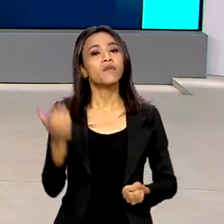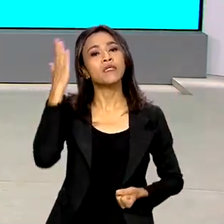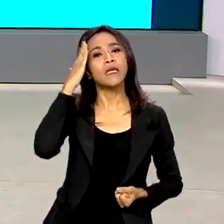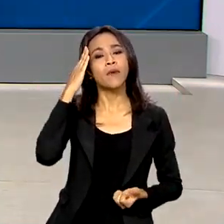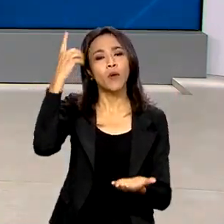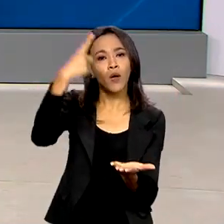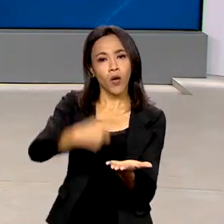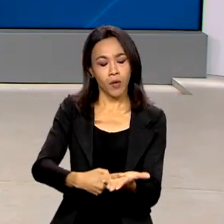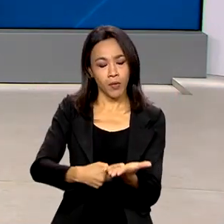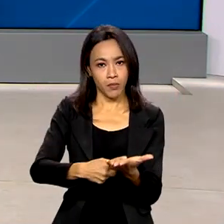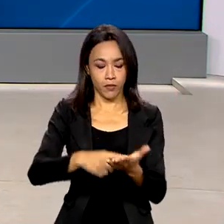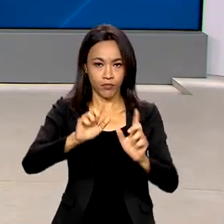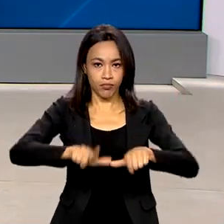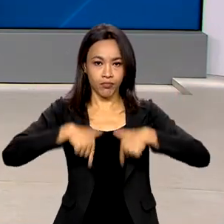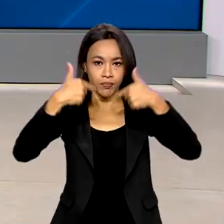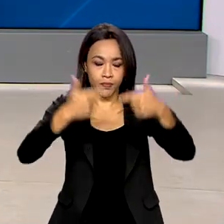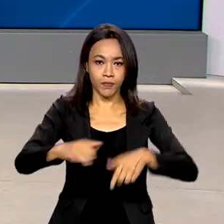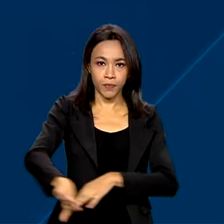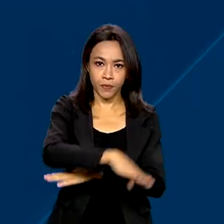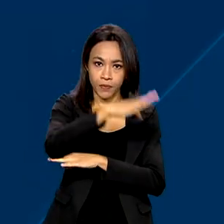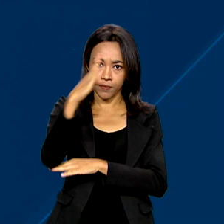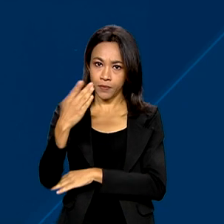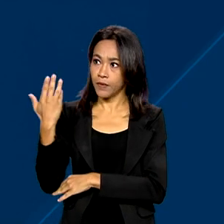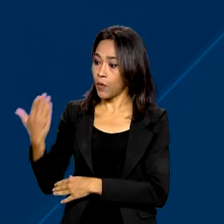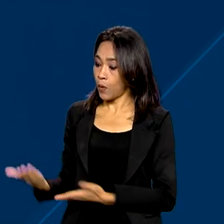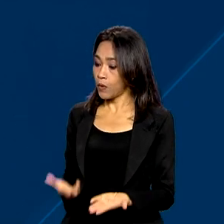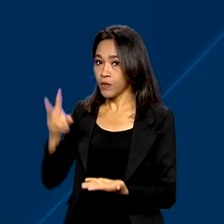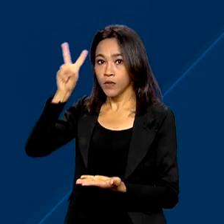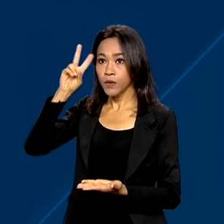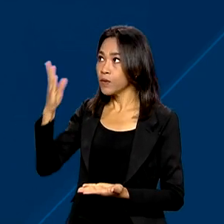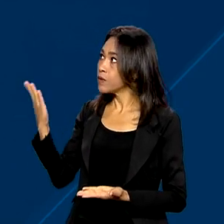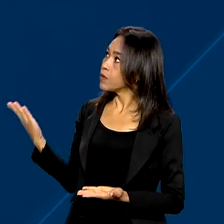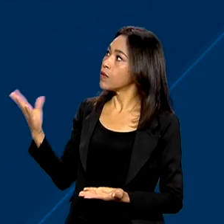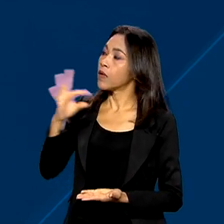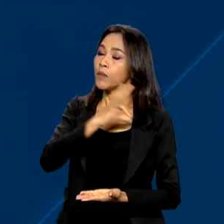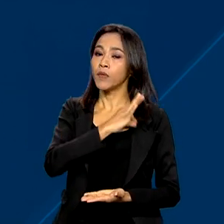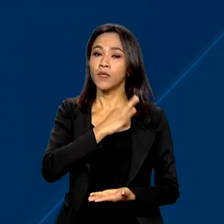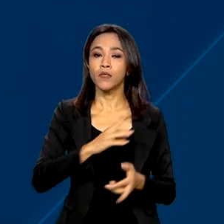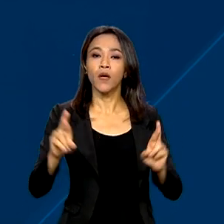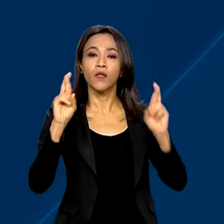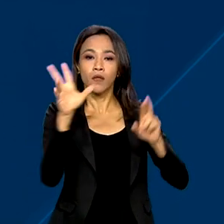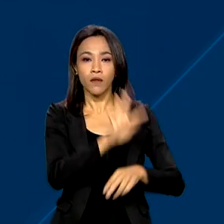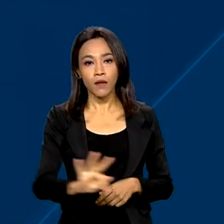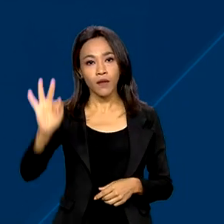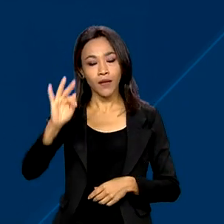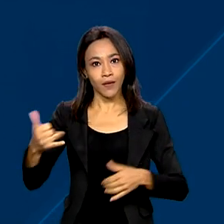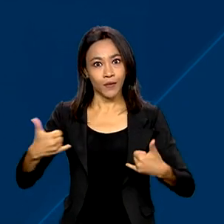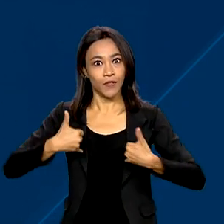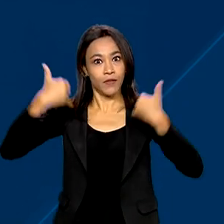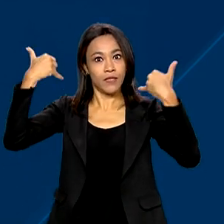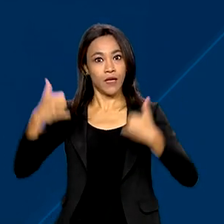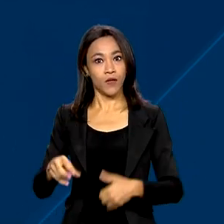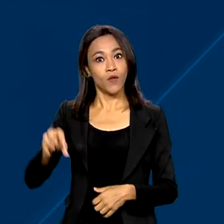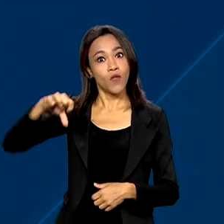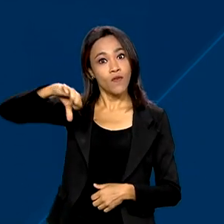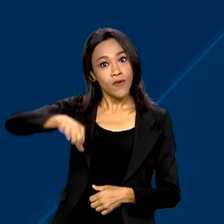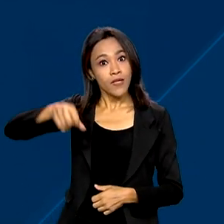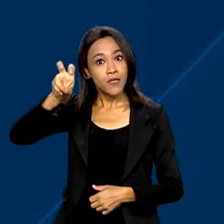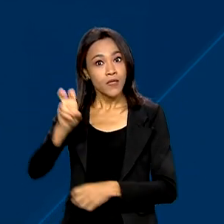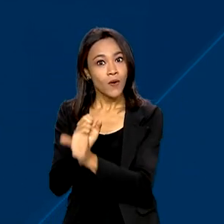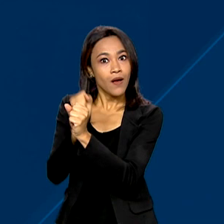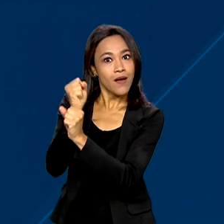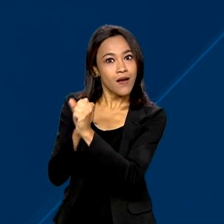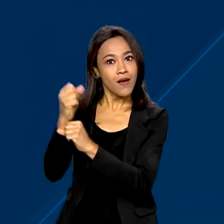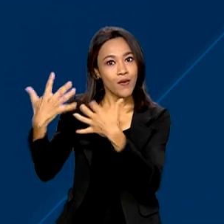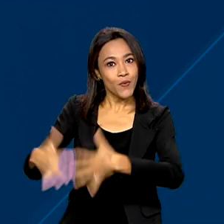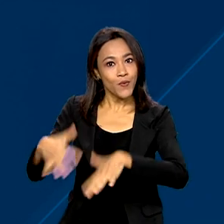governo federal para esta segunda-feira. A Polícia Rodoviária Federal completa 95 anos e realiza ações